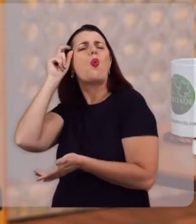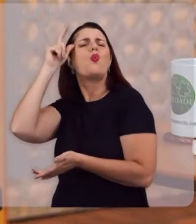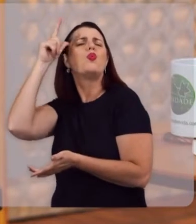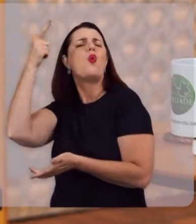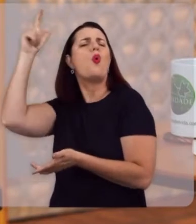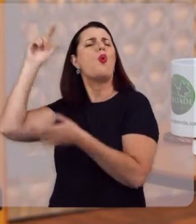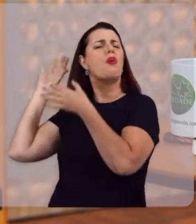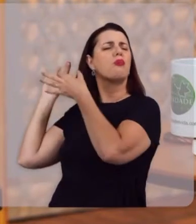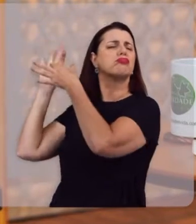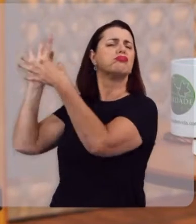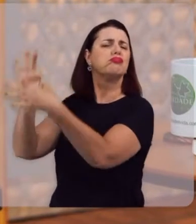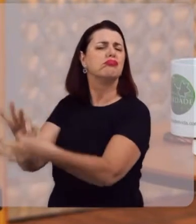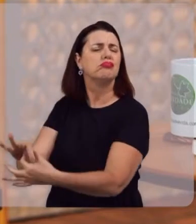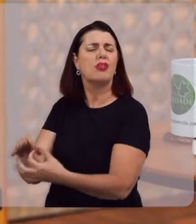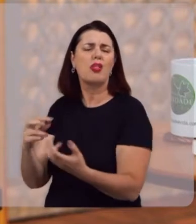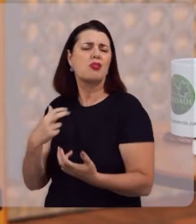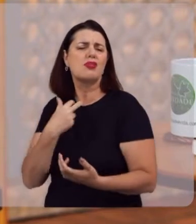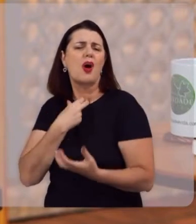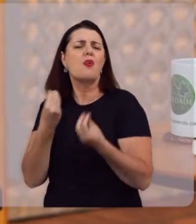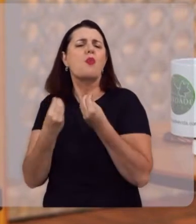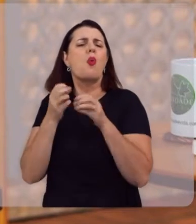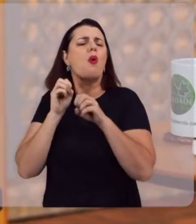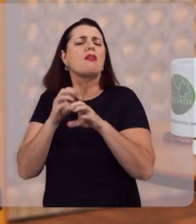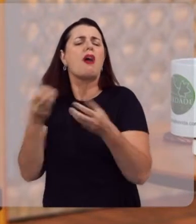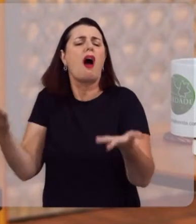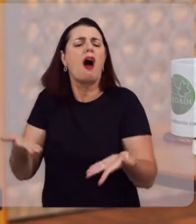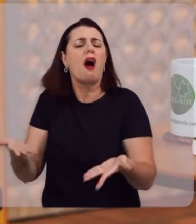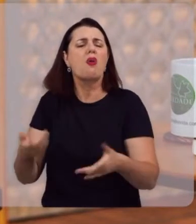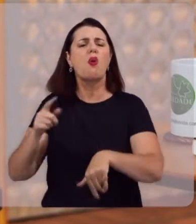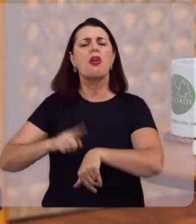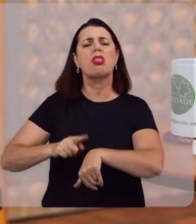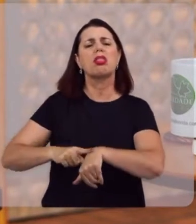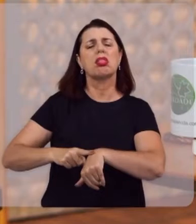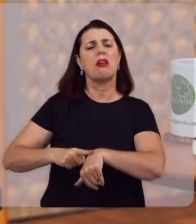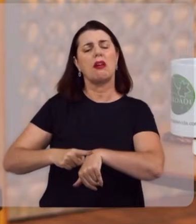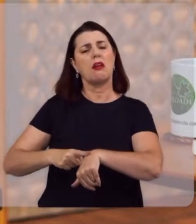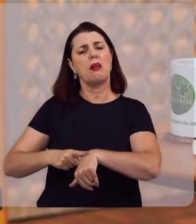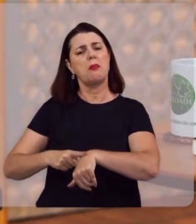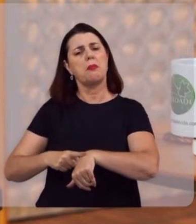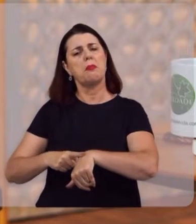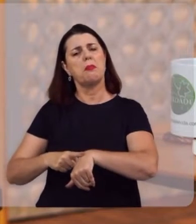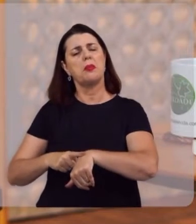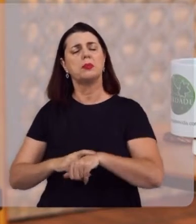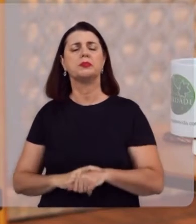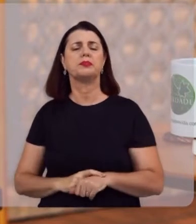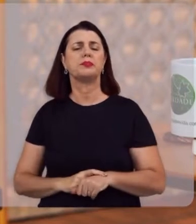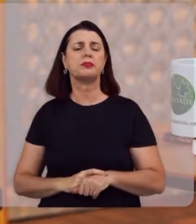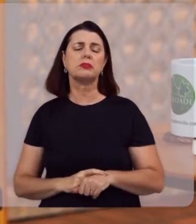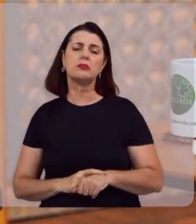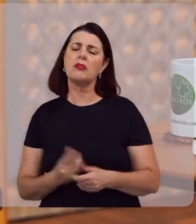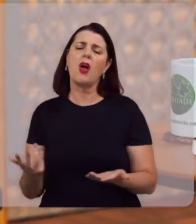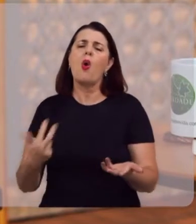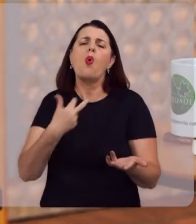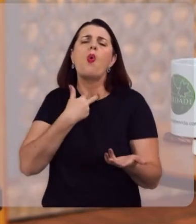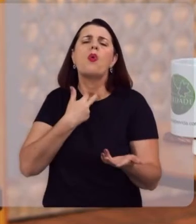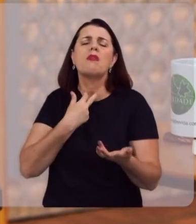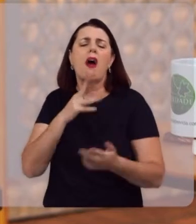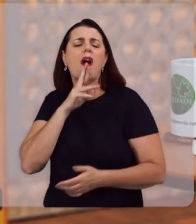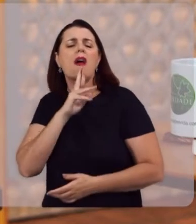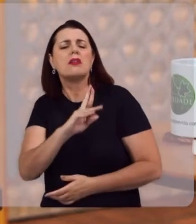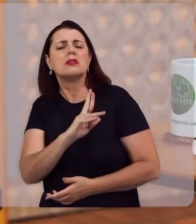teria muito o que ensinar ou o que contribuir com o nosso tempo, ou não poderia